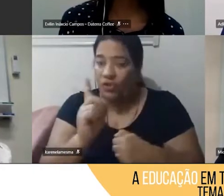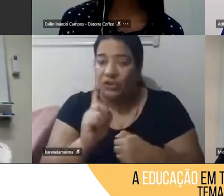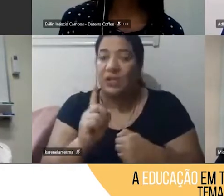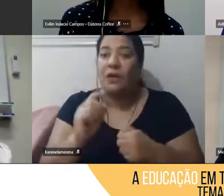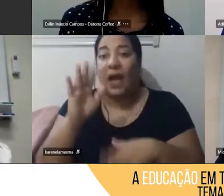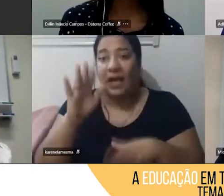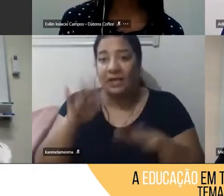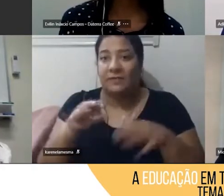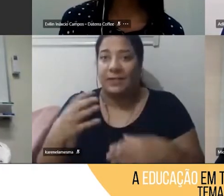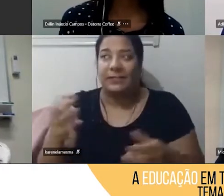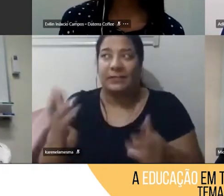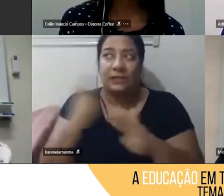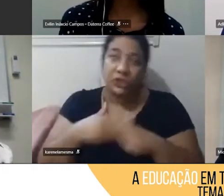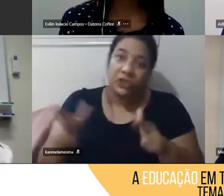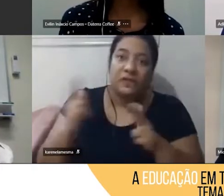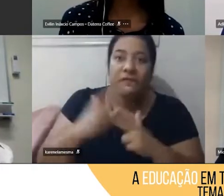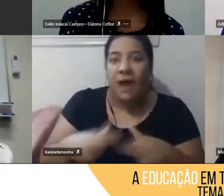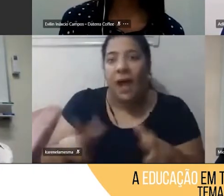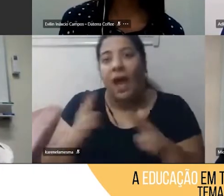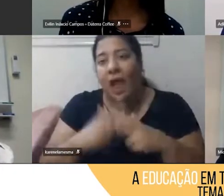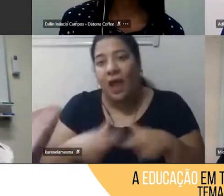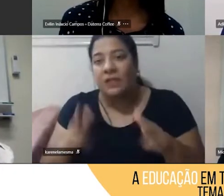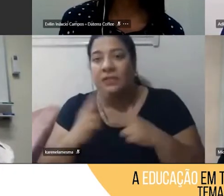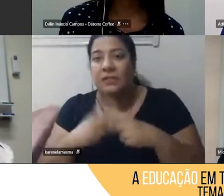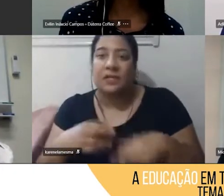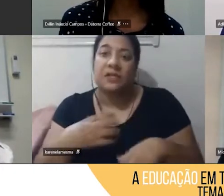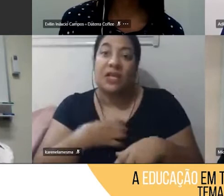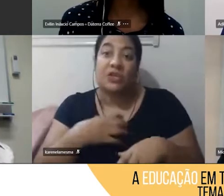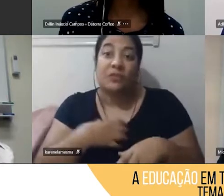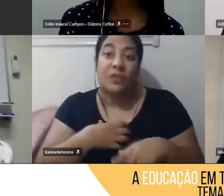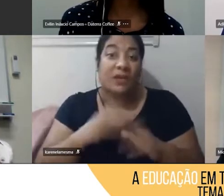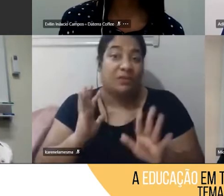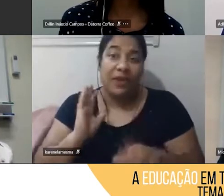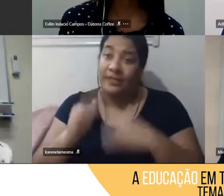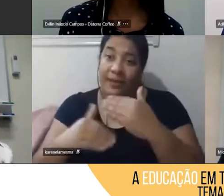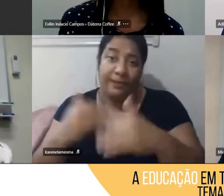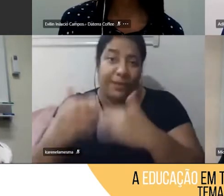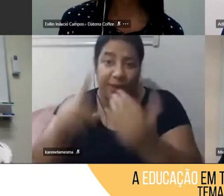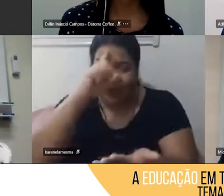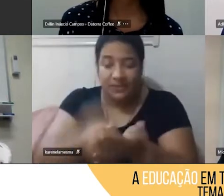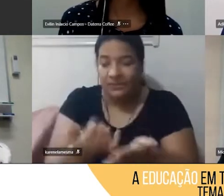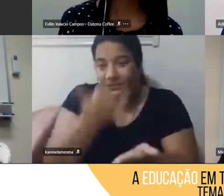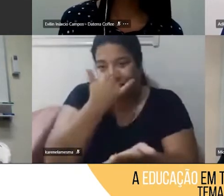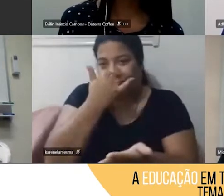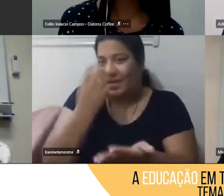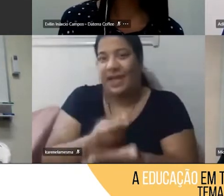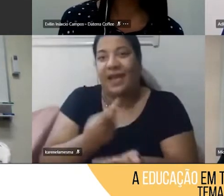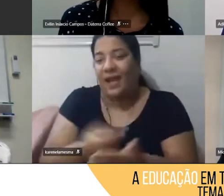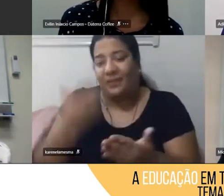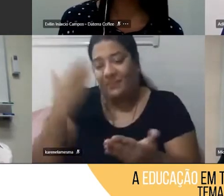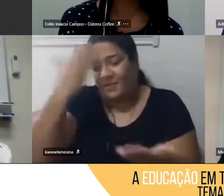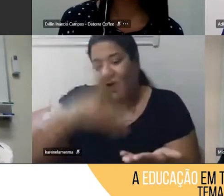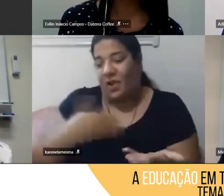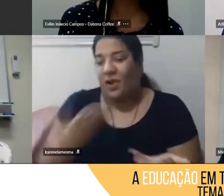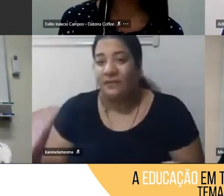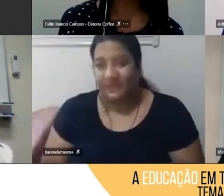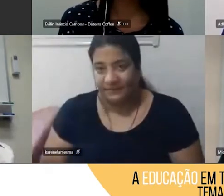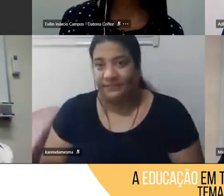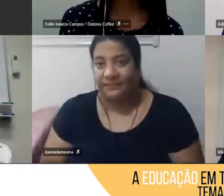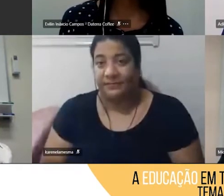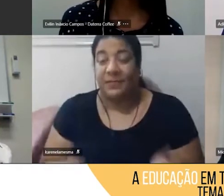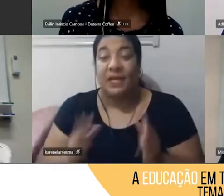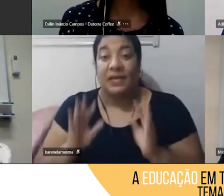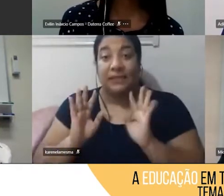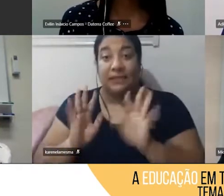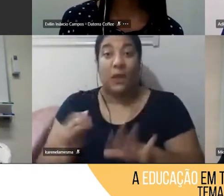sentimentos, mas isso reverbera nas nossas tomadas de decisão, nas nossas atitudes. Então é muito importante